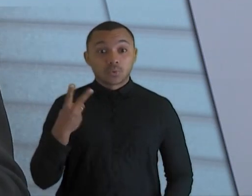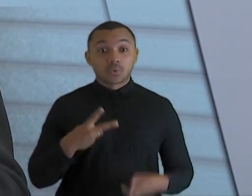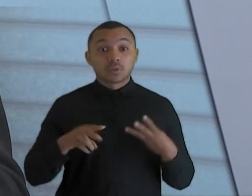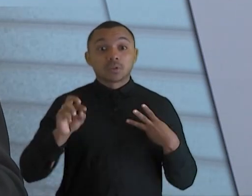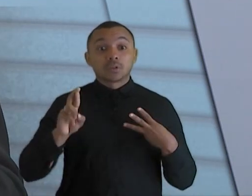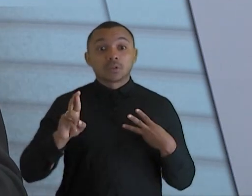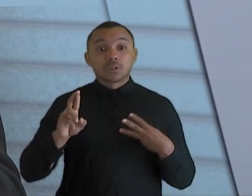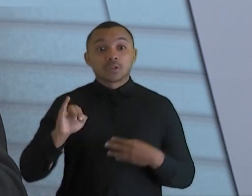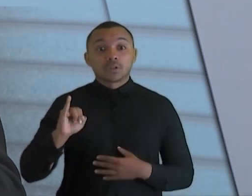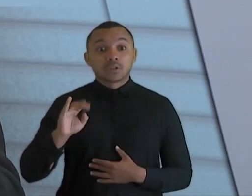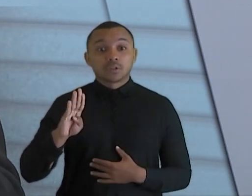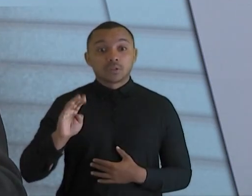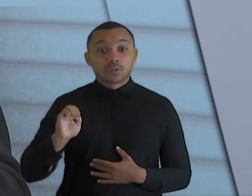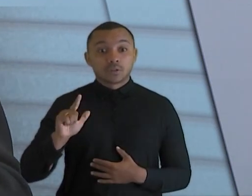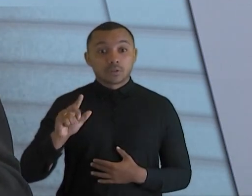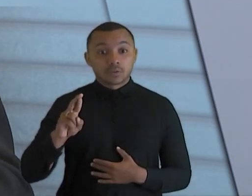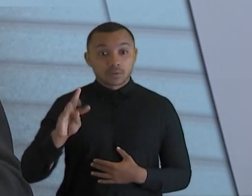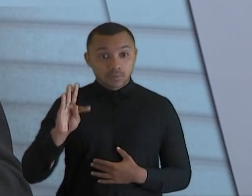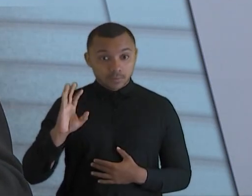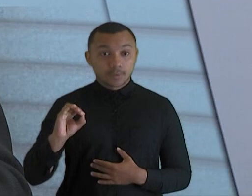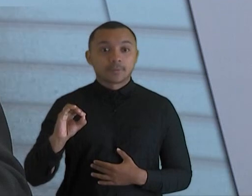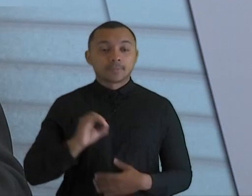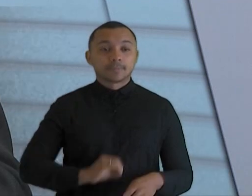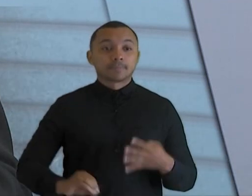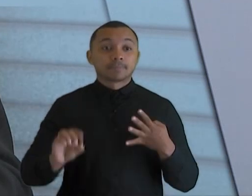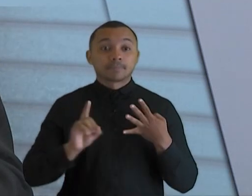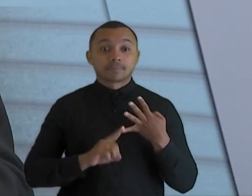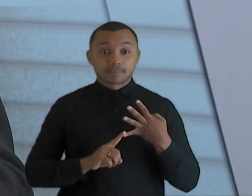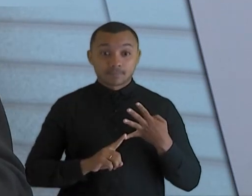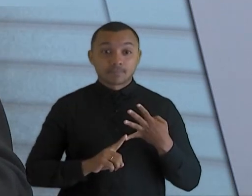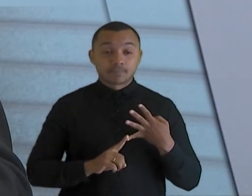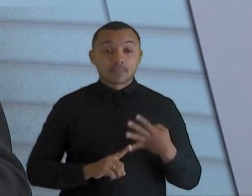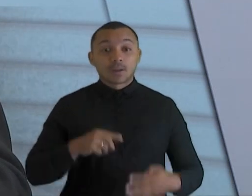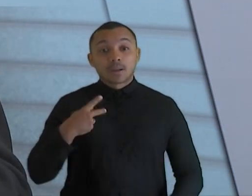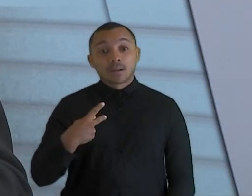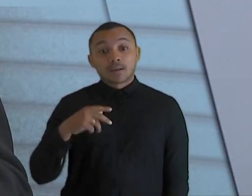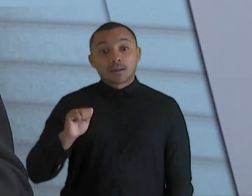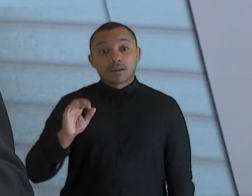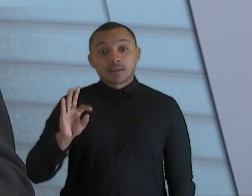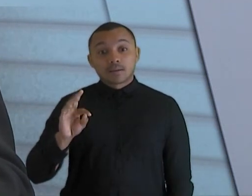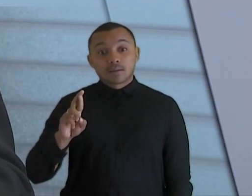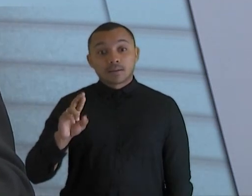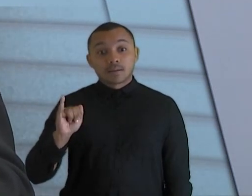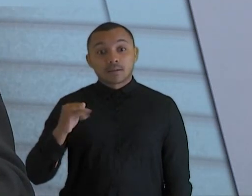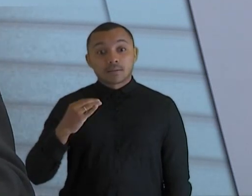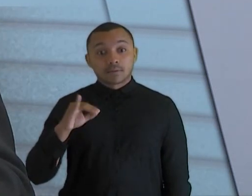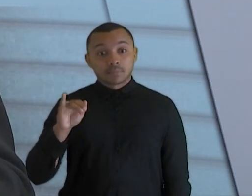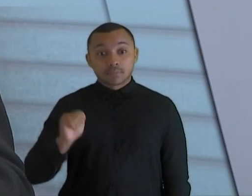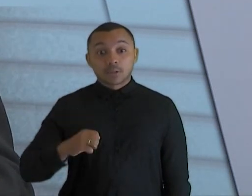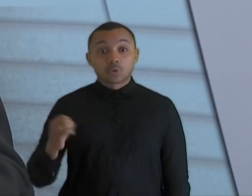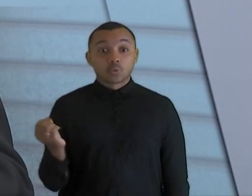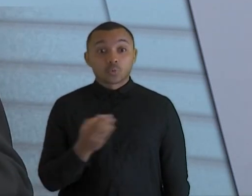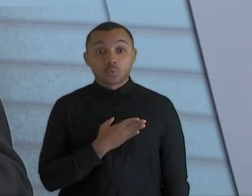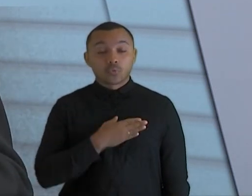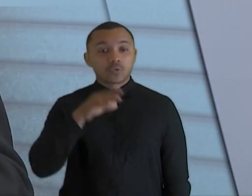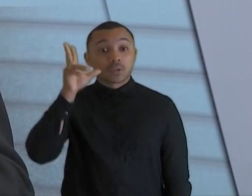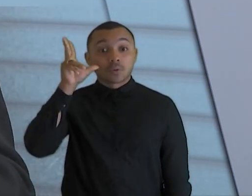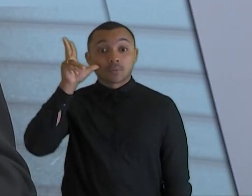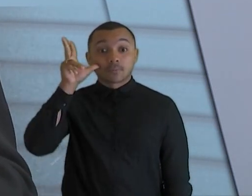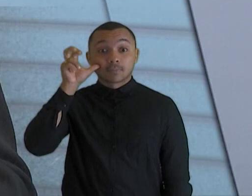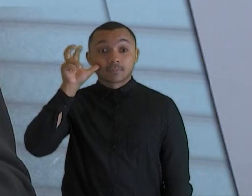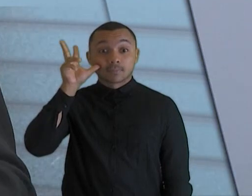Pontes é o novo corrigidor e a conselheira Patrícia Saboia é a nova ouvidora